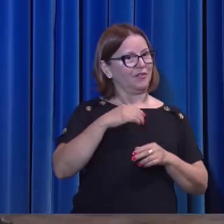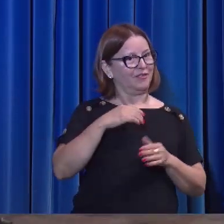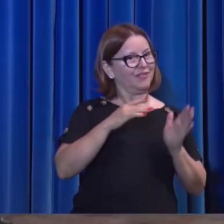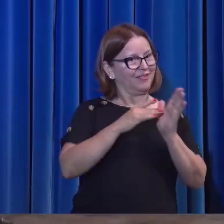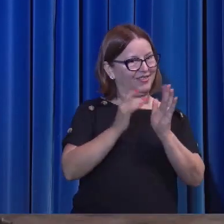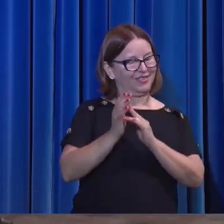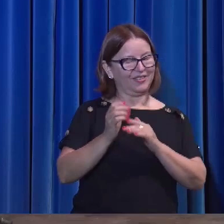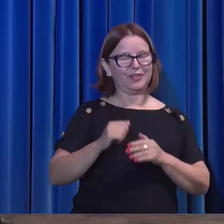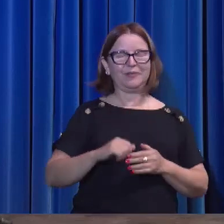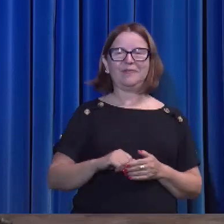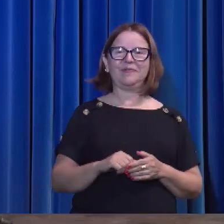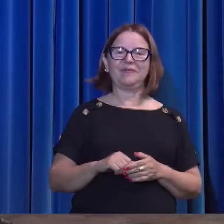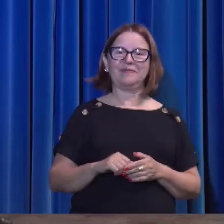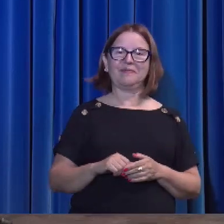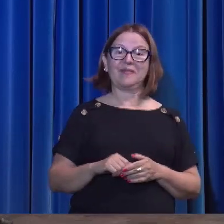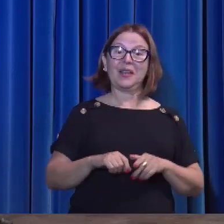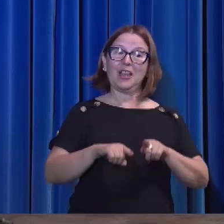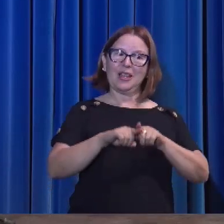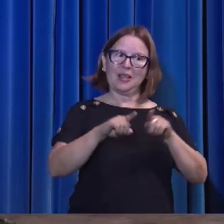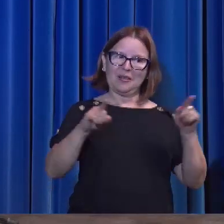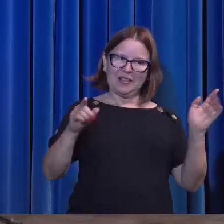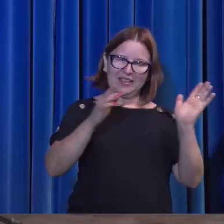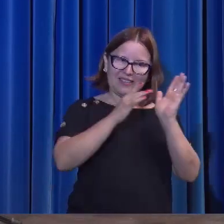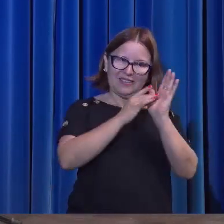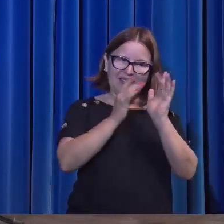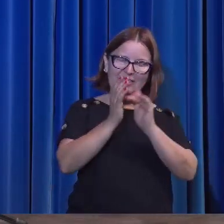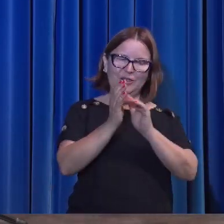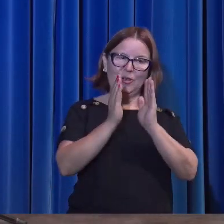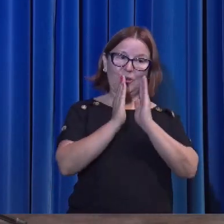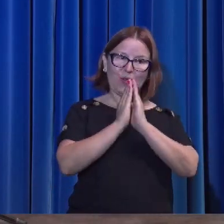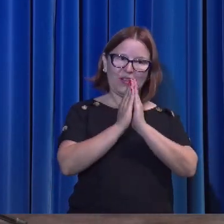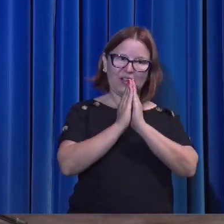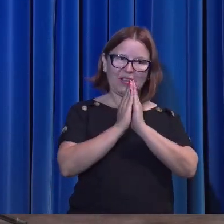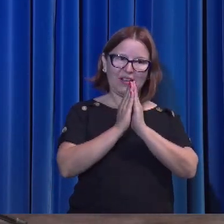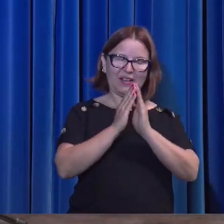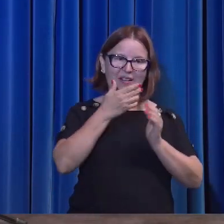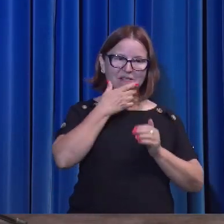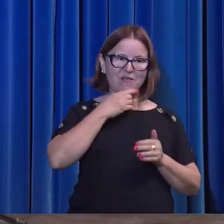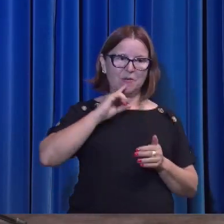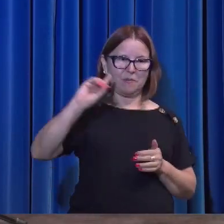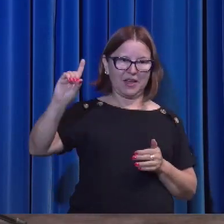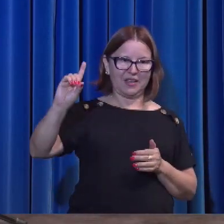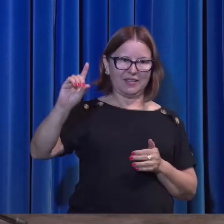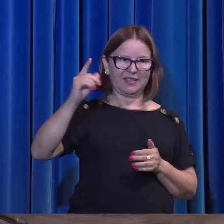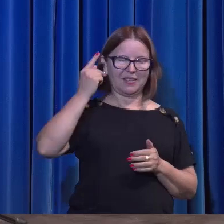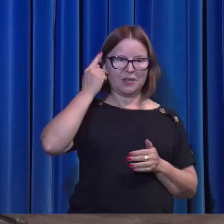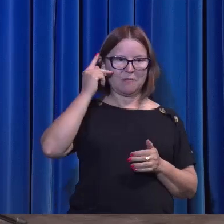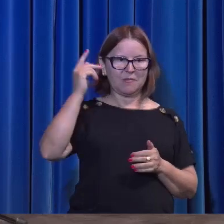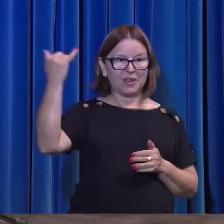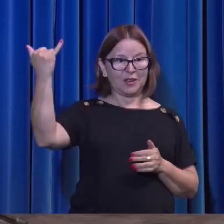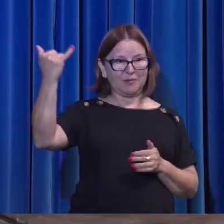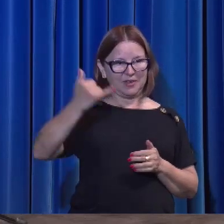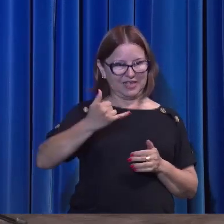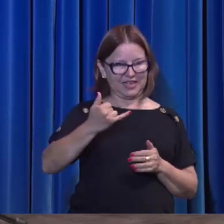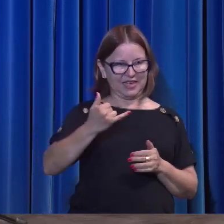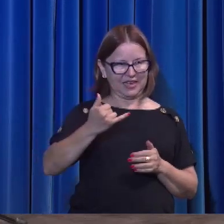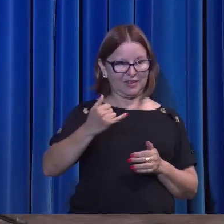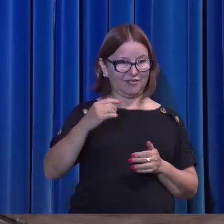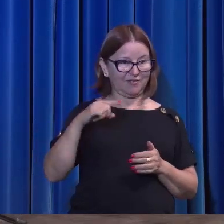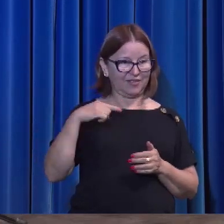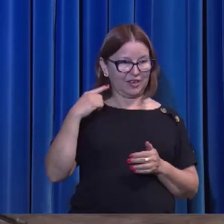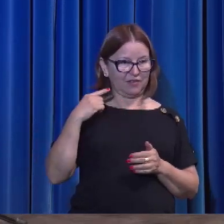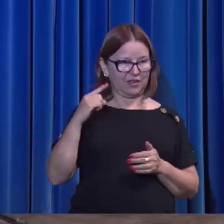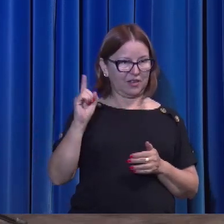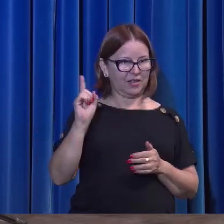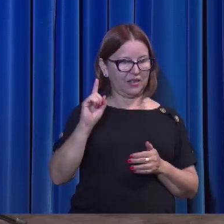dizendo, Eu vou orar ao Pai, Para mandar outro advogado, igual a mim, Mas não